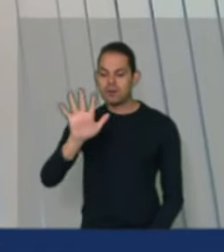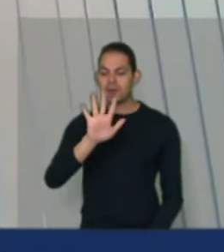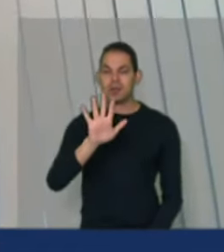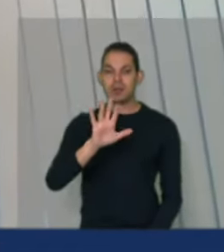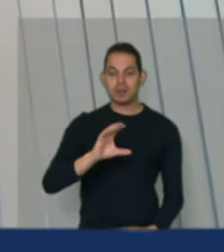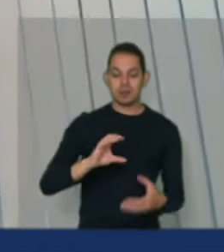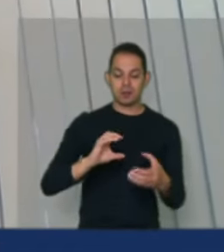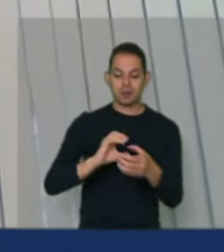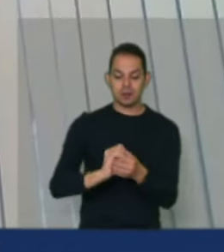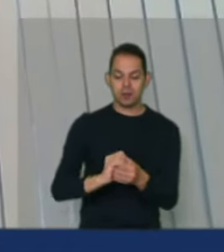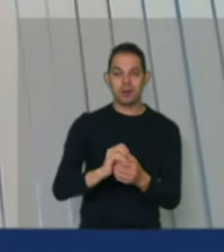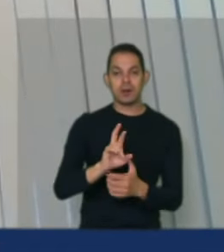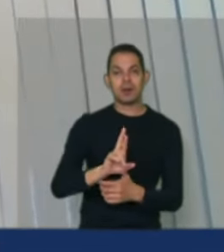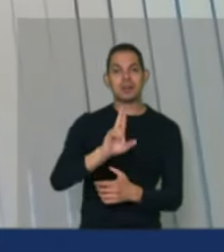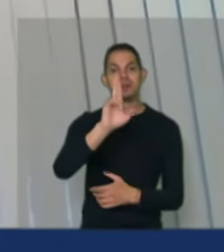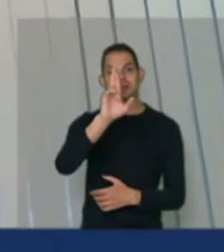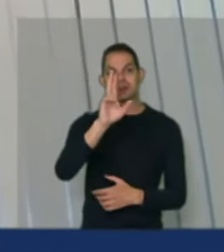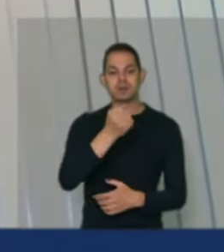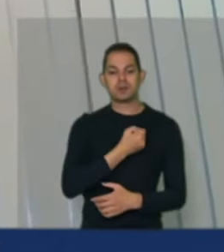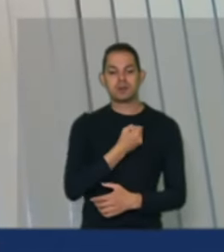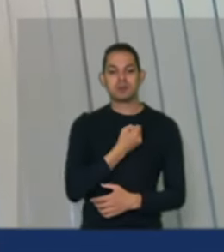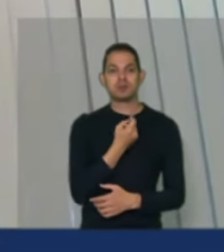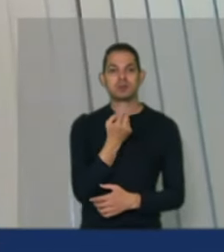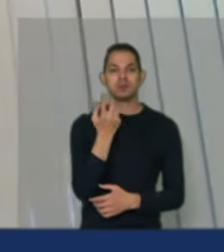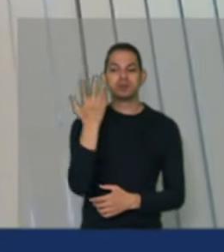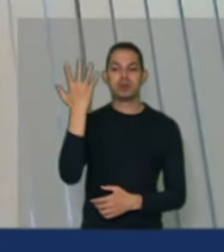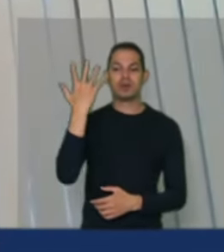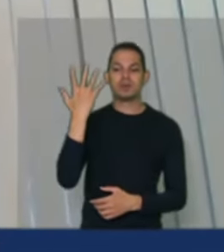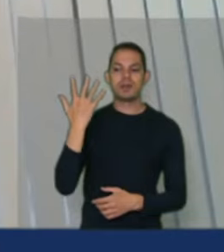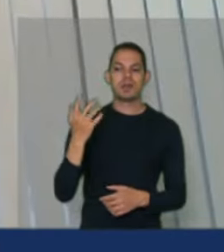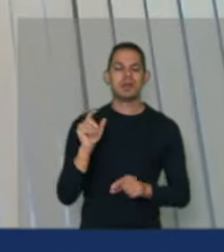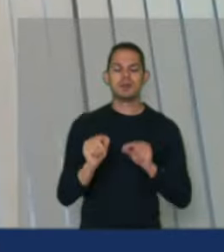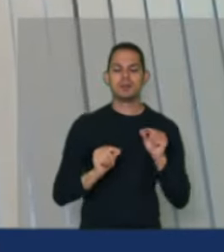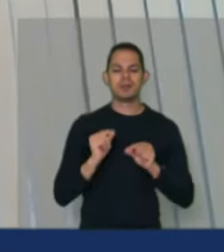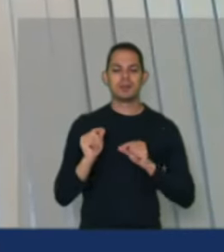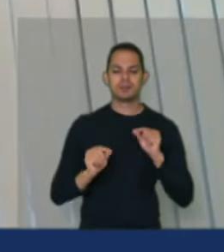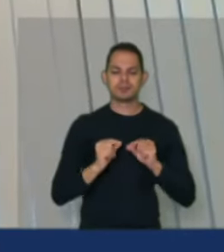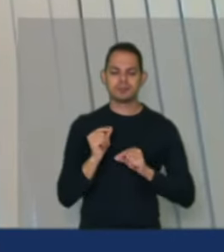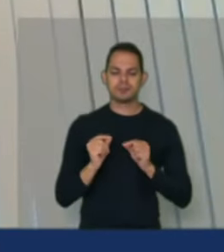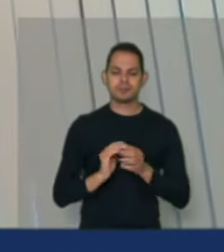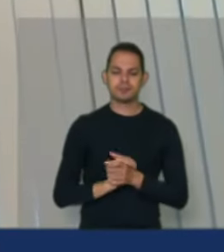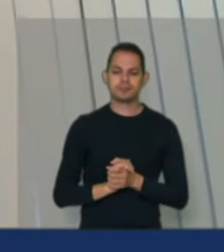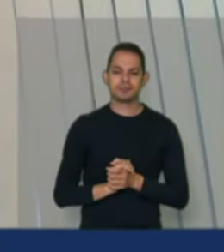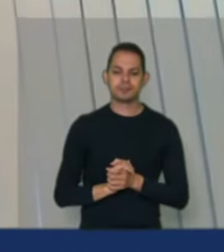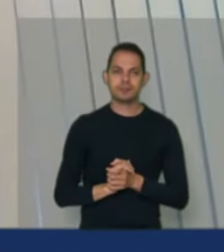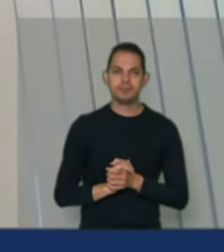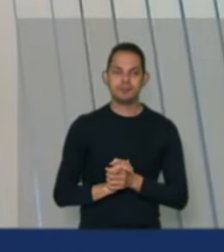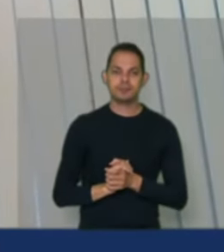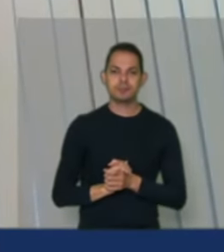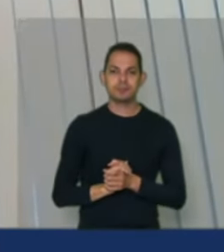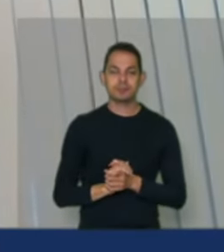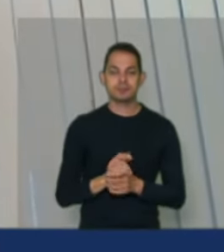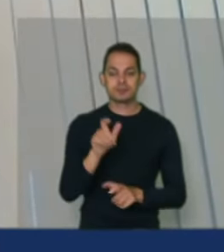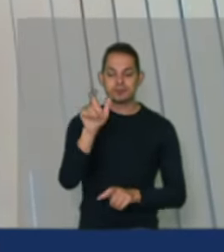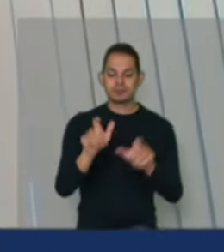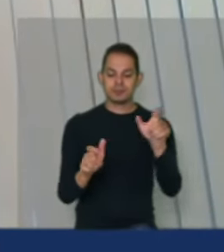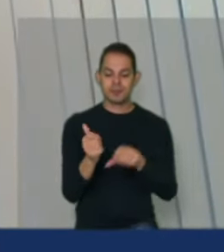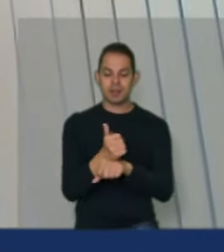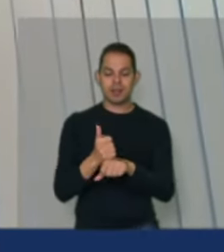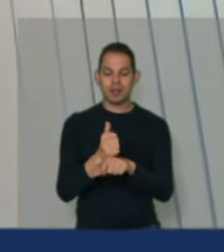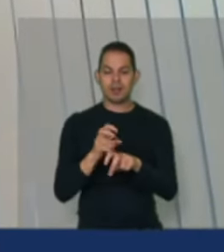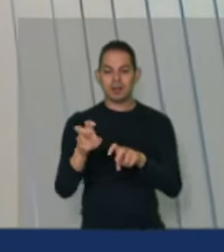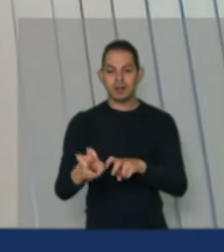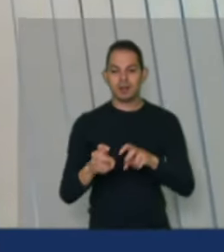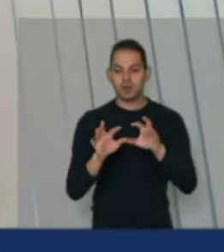nesses números que é muito relevante que é a questão dos agricultores familiares que compõem o padro social